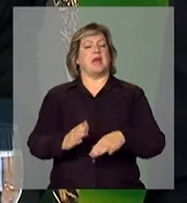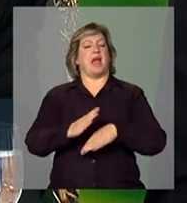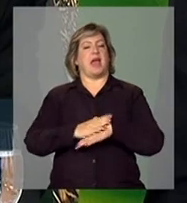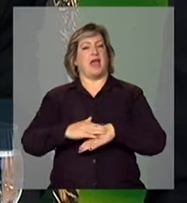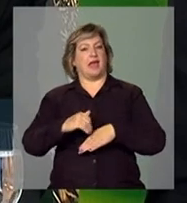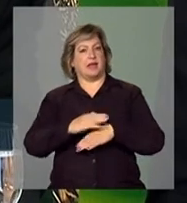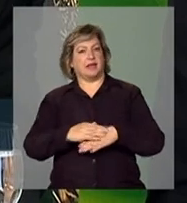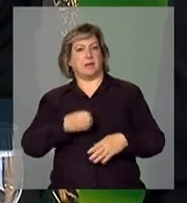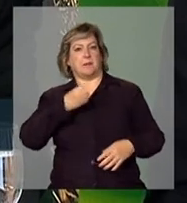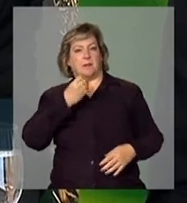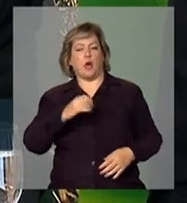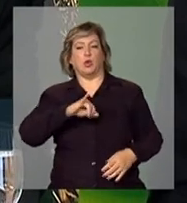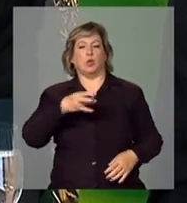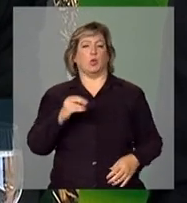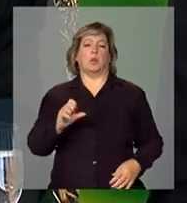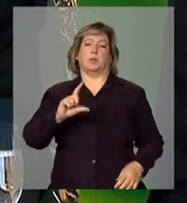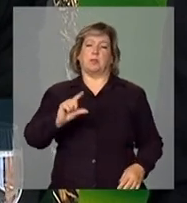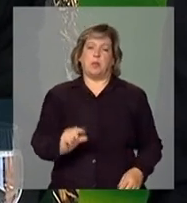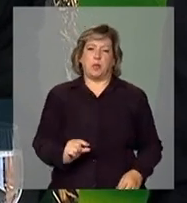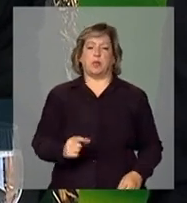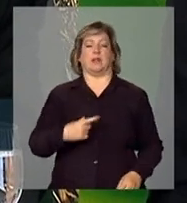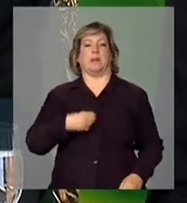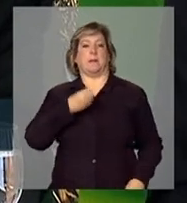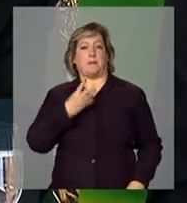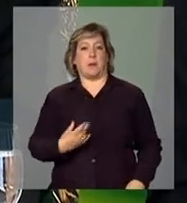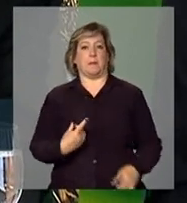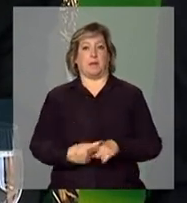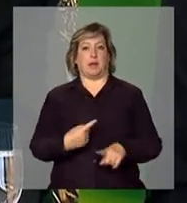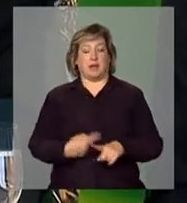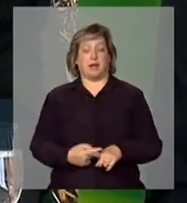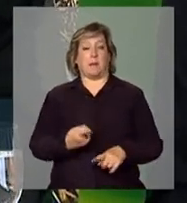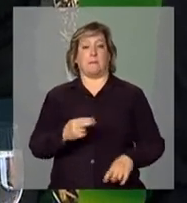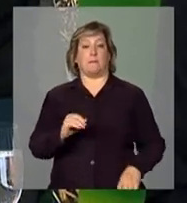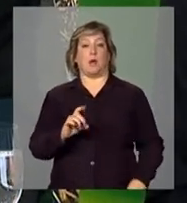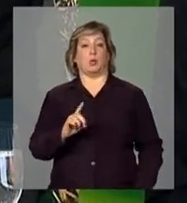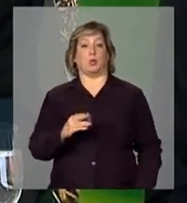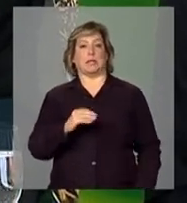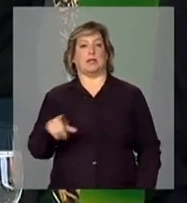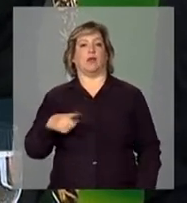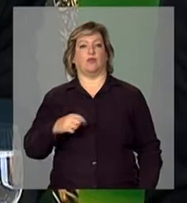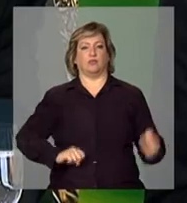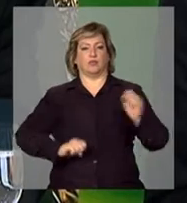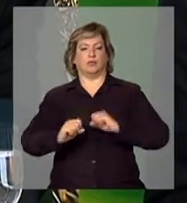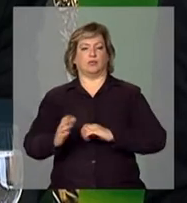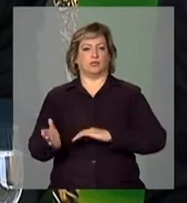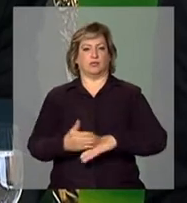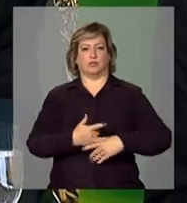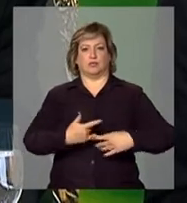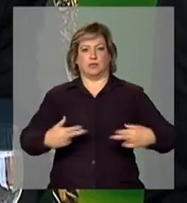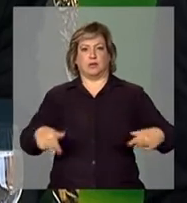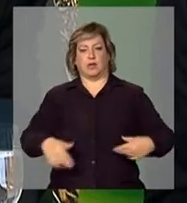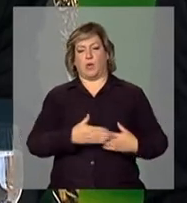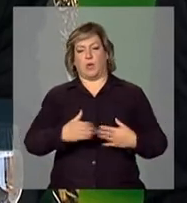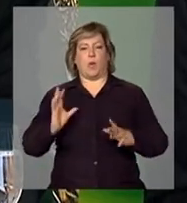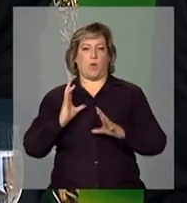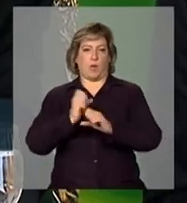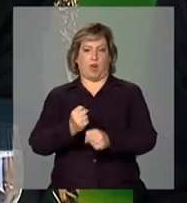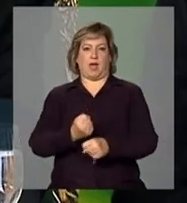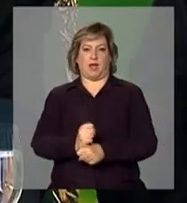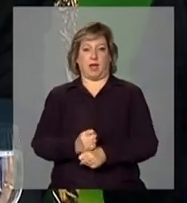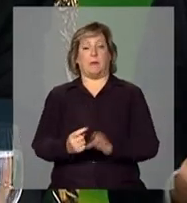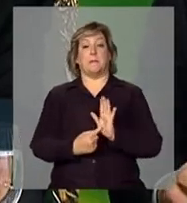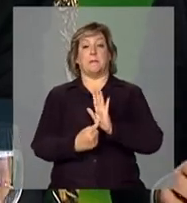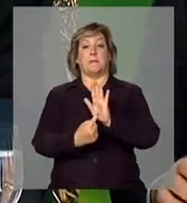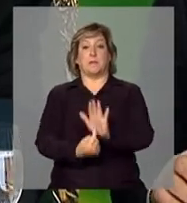a essa evolução, essa evolução de produtividade e produção que nós tivemos ao longo desses anos. Mostrando,